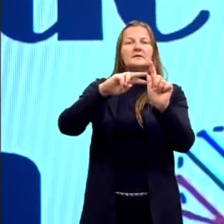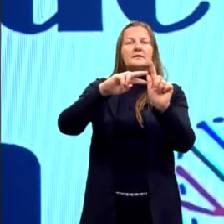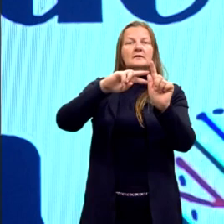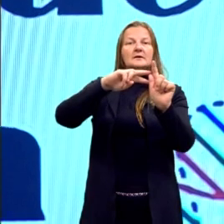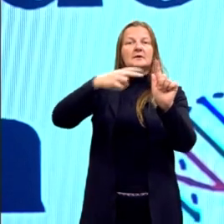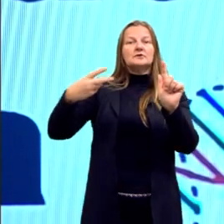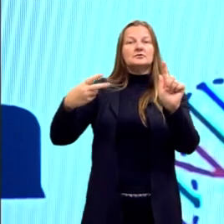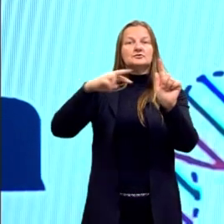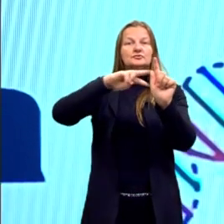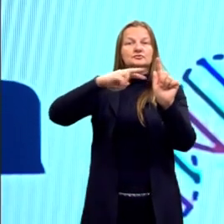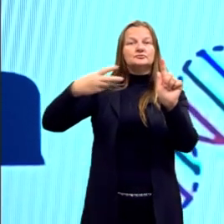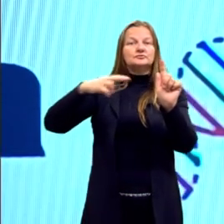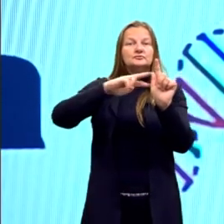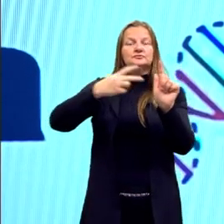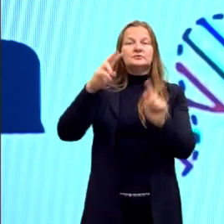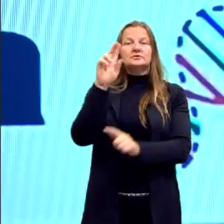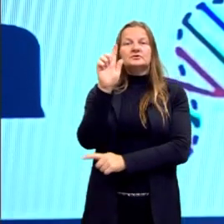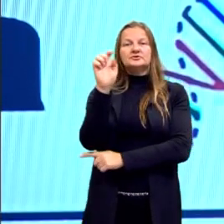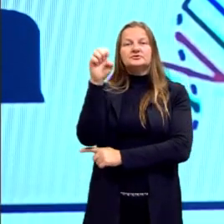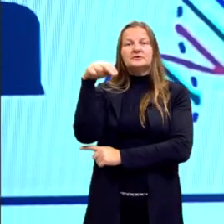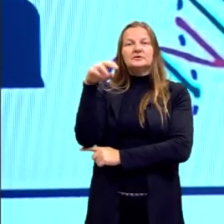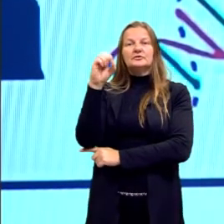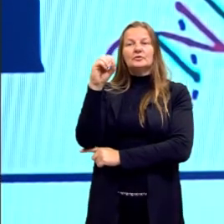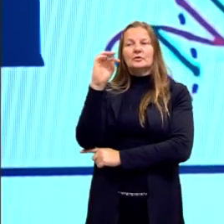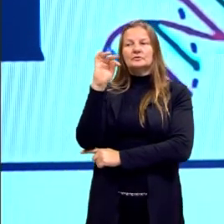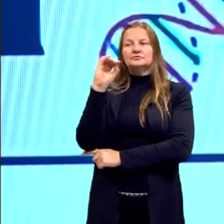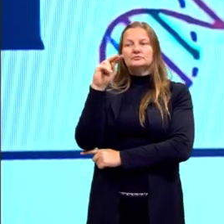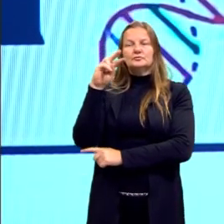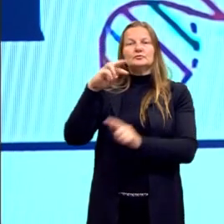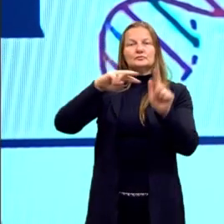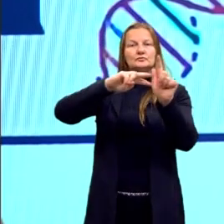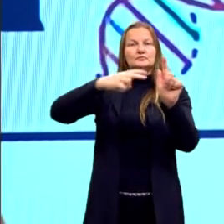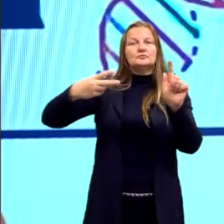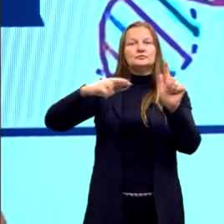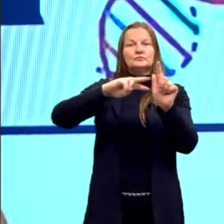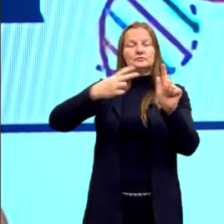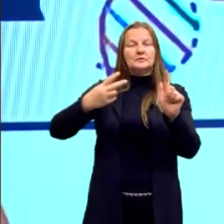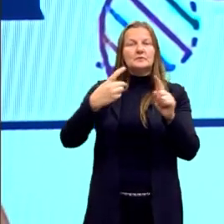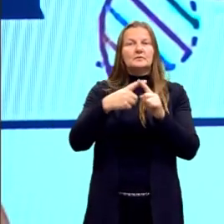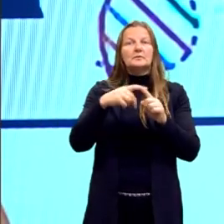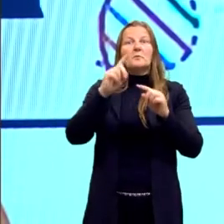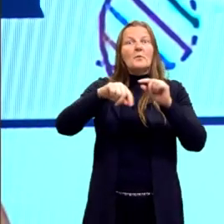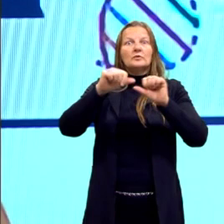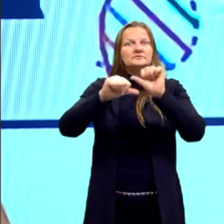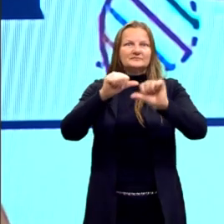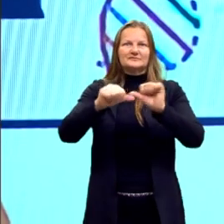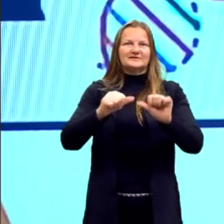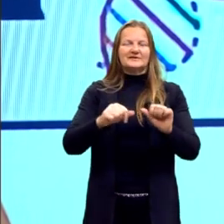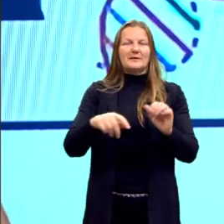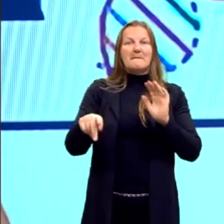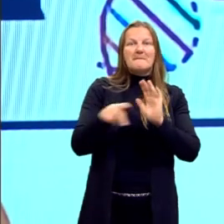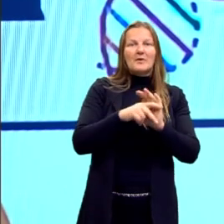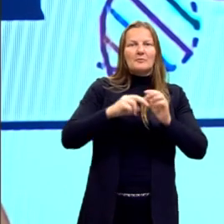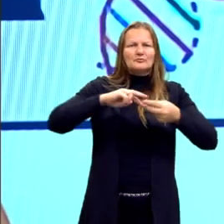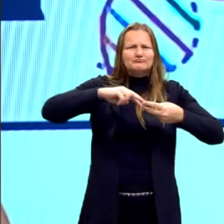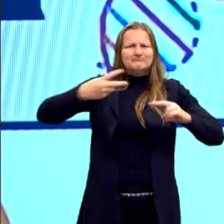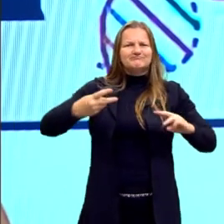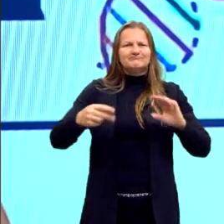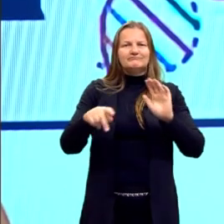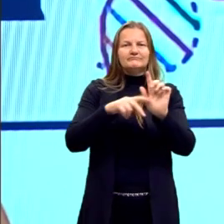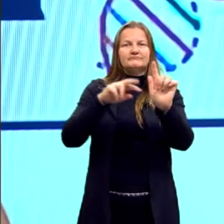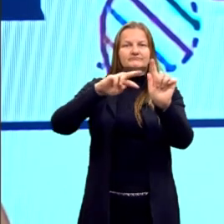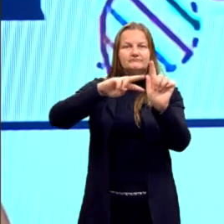a constituição genética de um indivíduo. E ela não pode ser alterada. Então, genótipo ali,